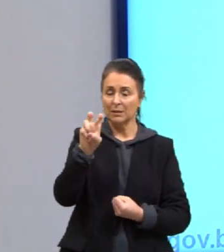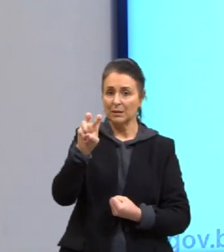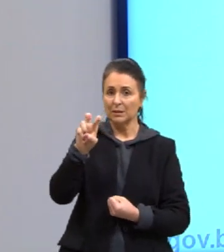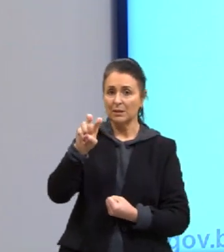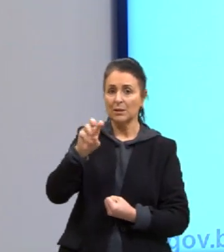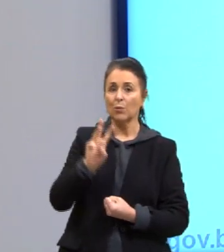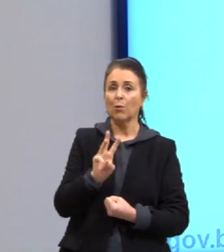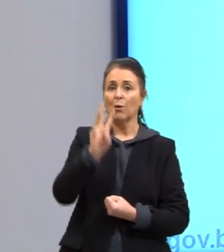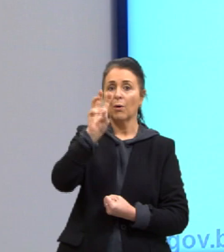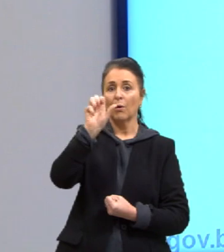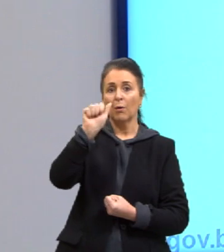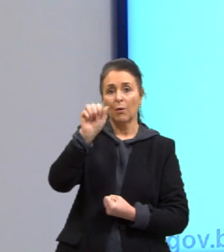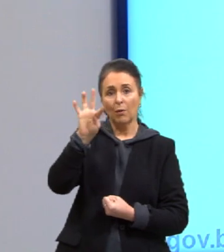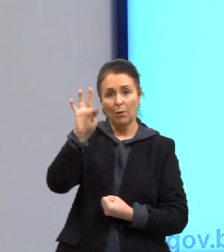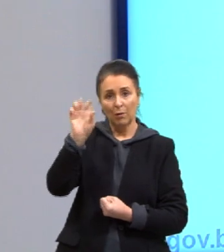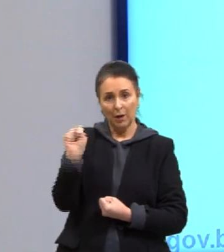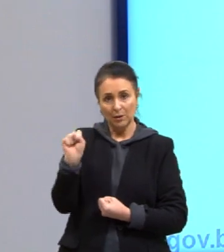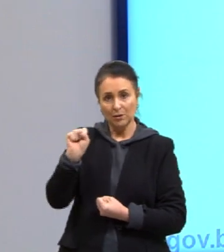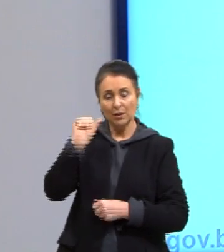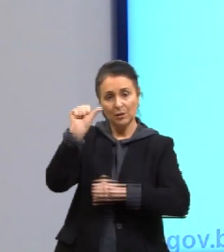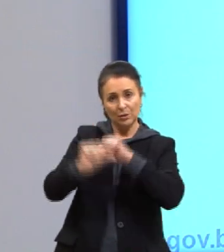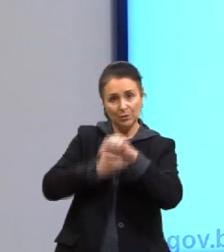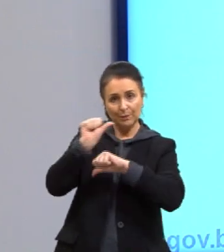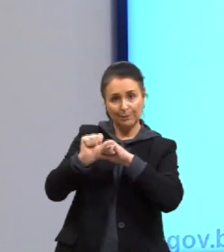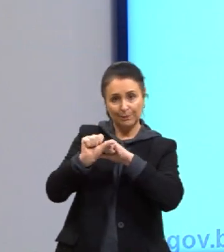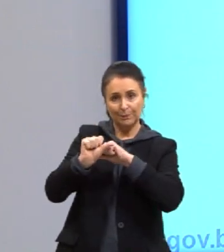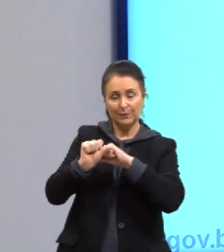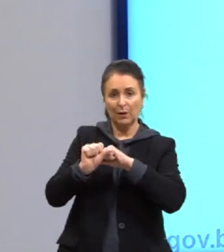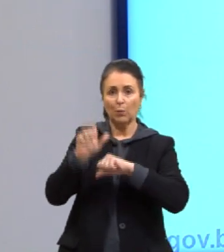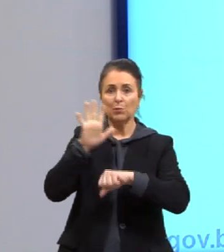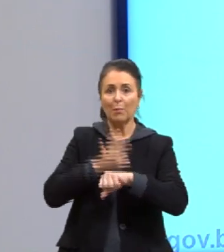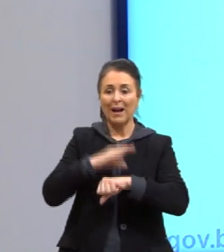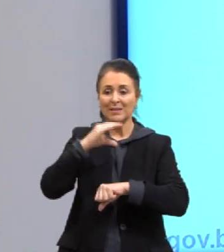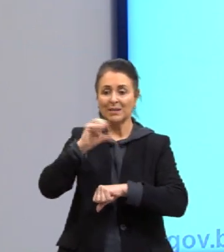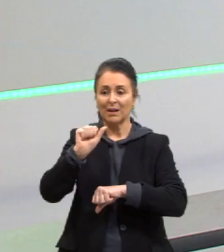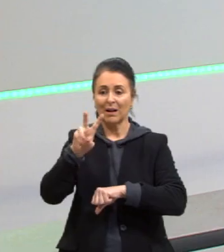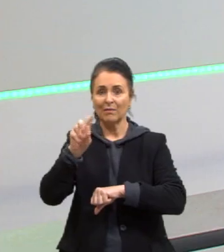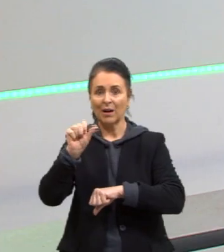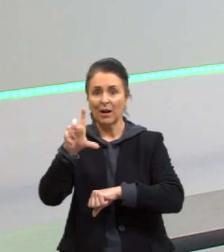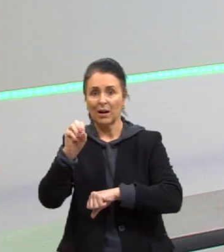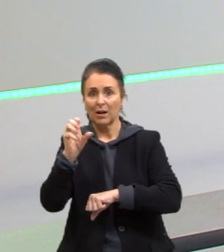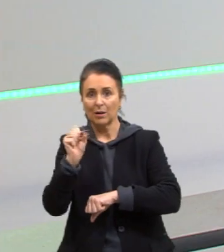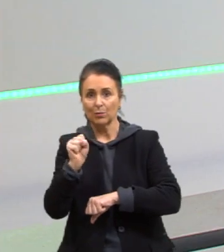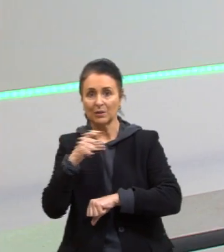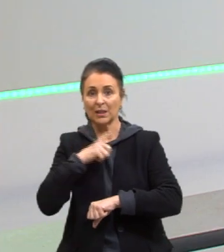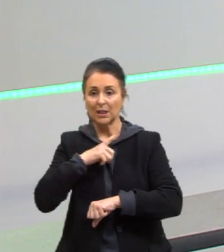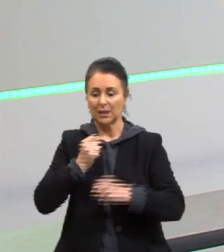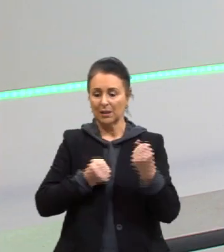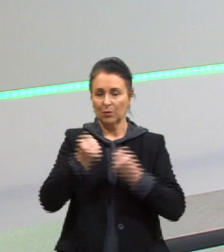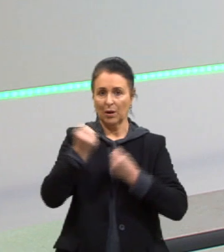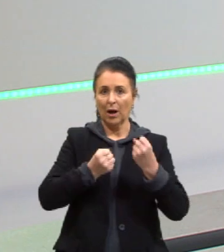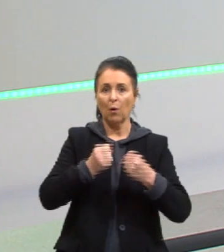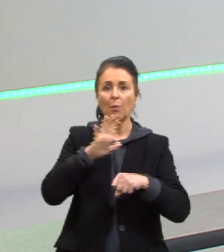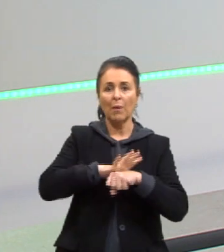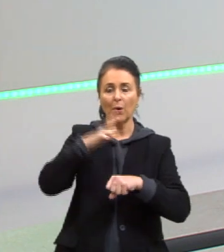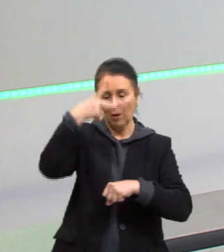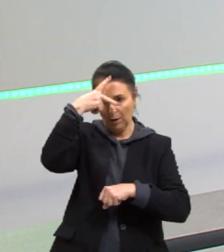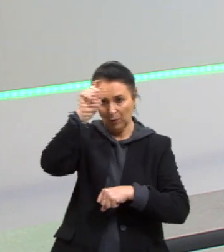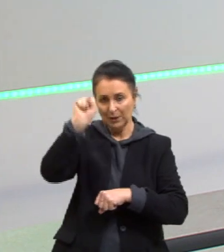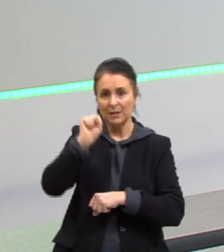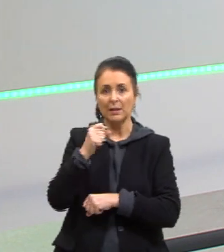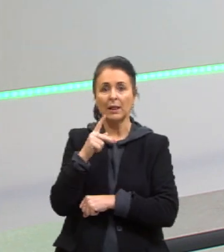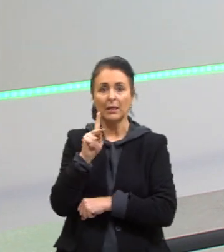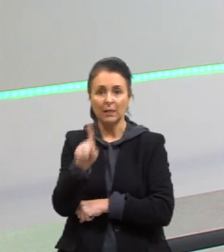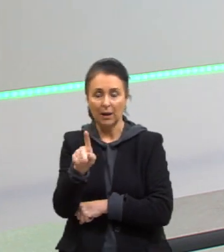conversão. Então, a gente sabe que quanto mais cavalos a gente tem em um carro, maior vai ser a potência dele e